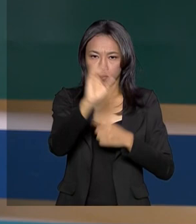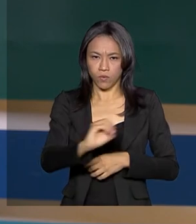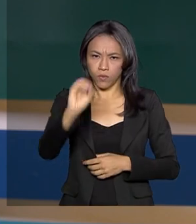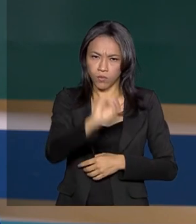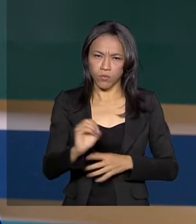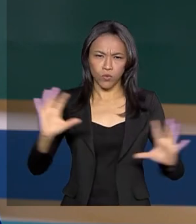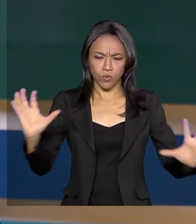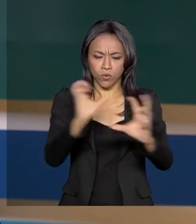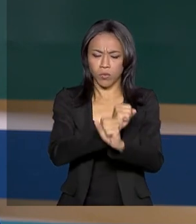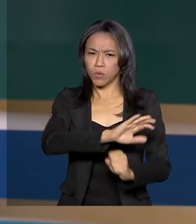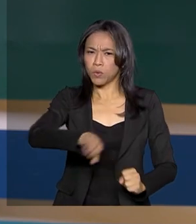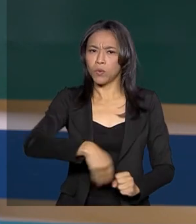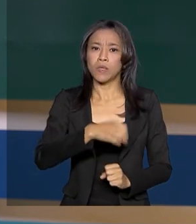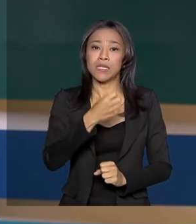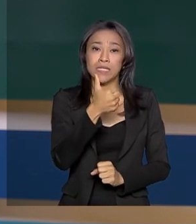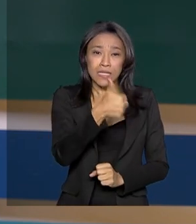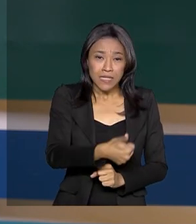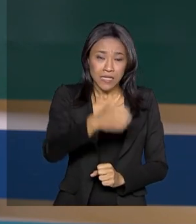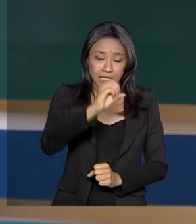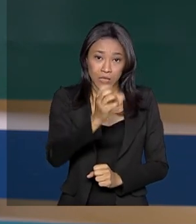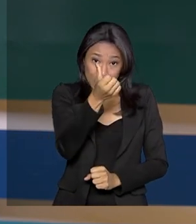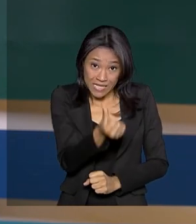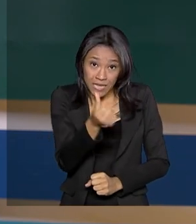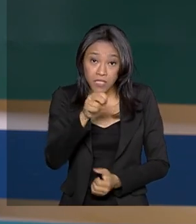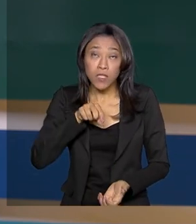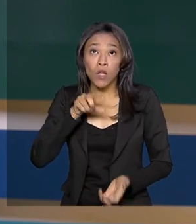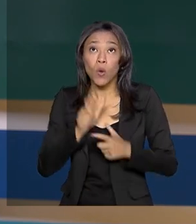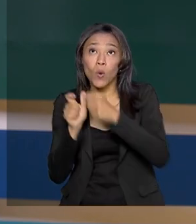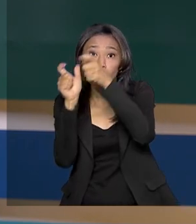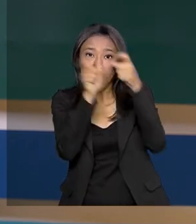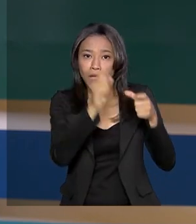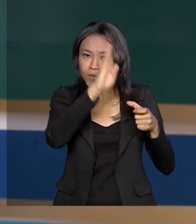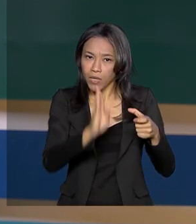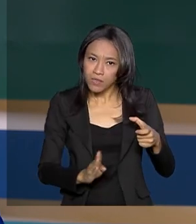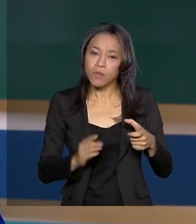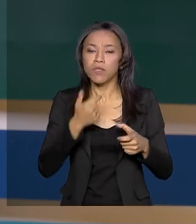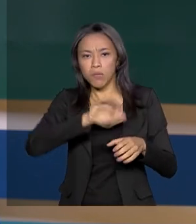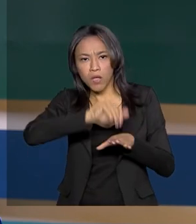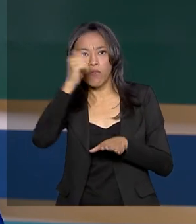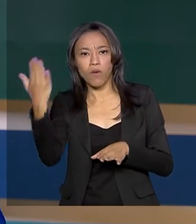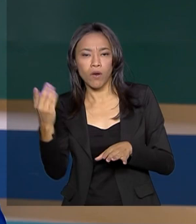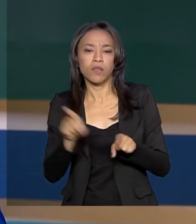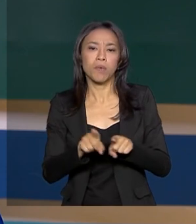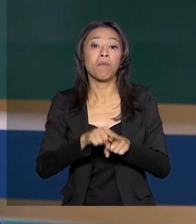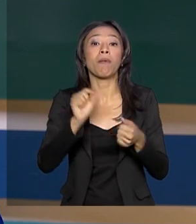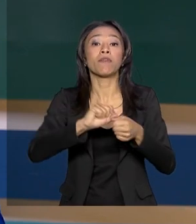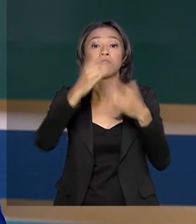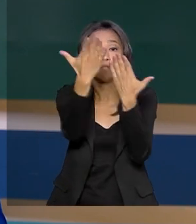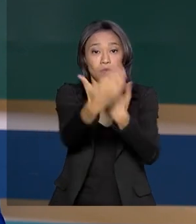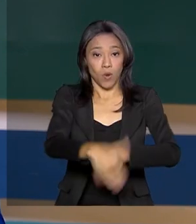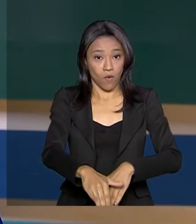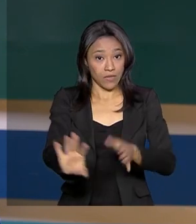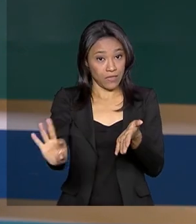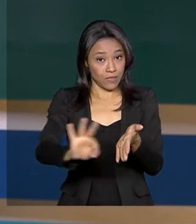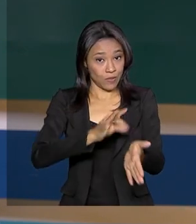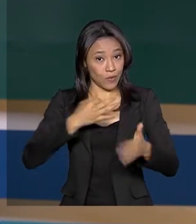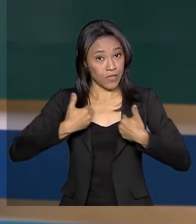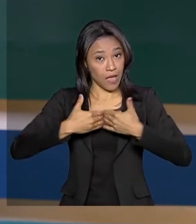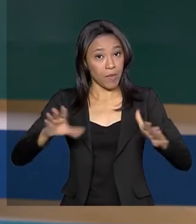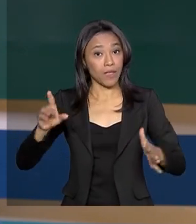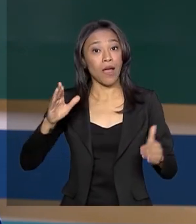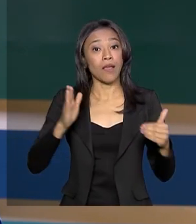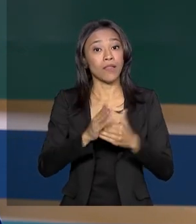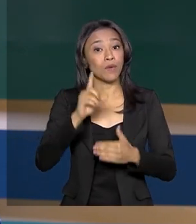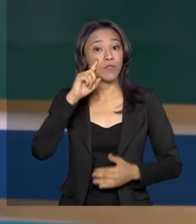são 106 postos credenciados no Brasil e no exterior para a aplicação dos exames. As inscrições ficam abertas até